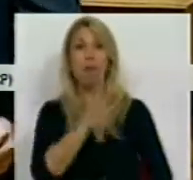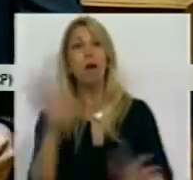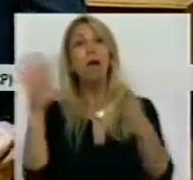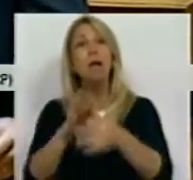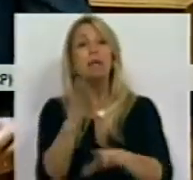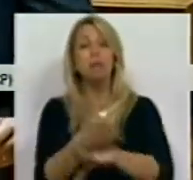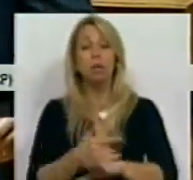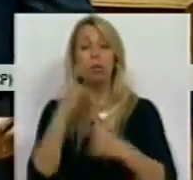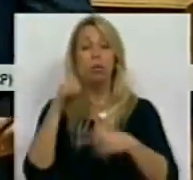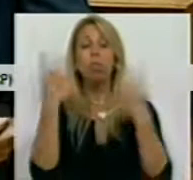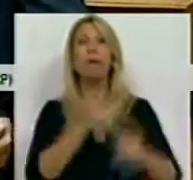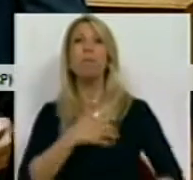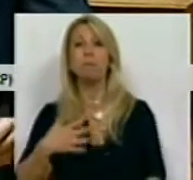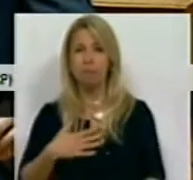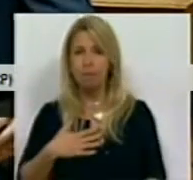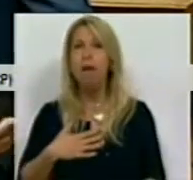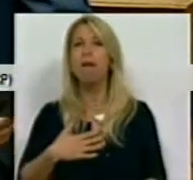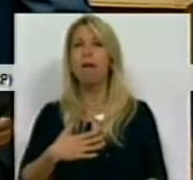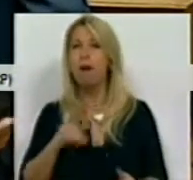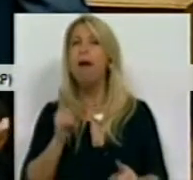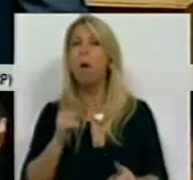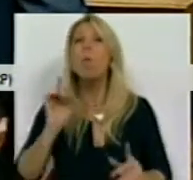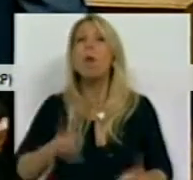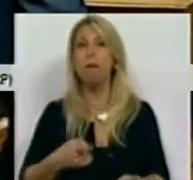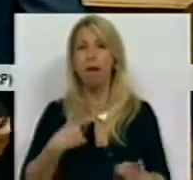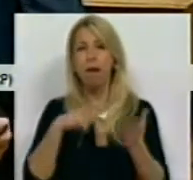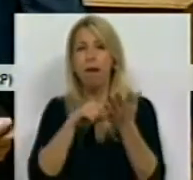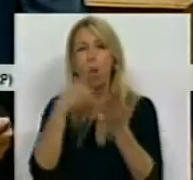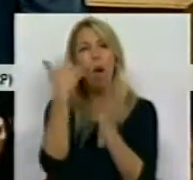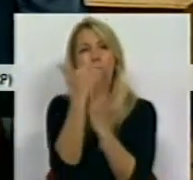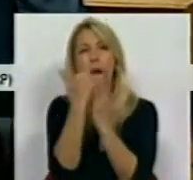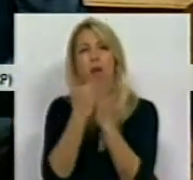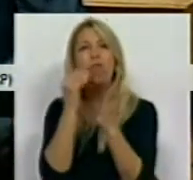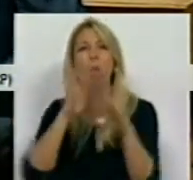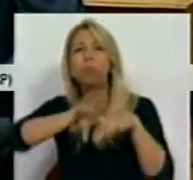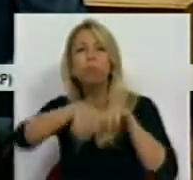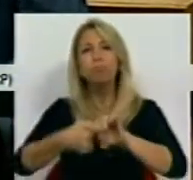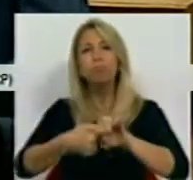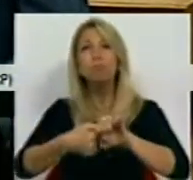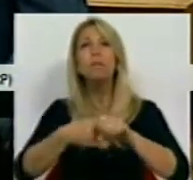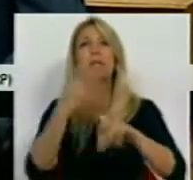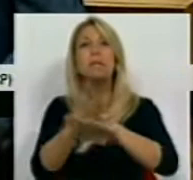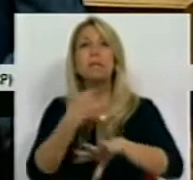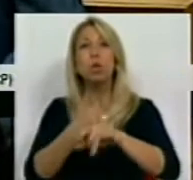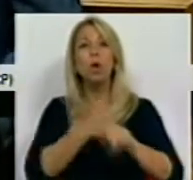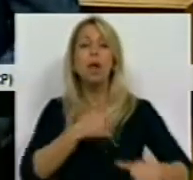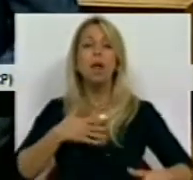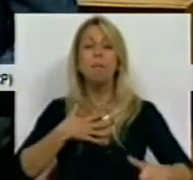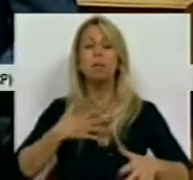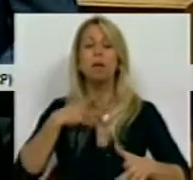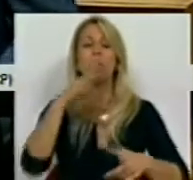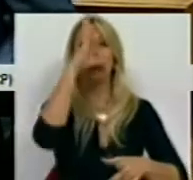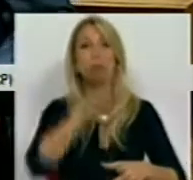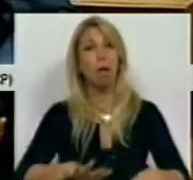empresarial. É antes uma espécie de manual de instruções para o desmantelamento do setor empresarial do Estado, para a destruição das funções